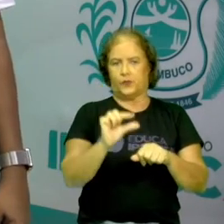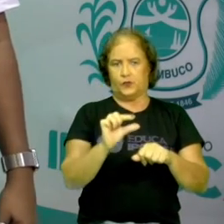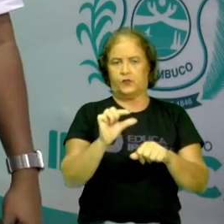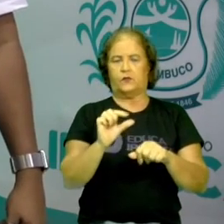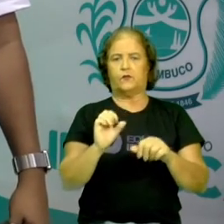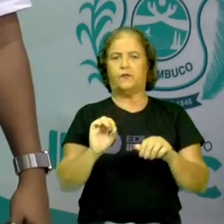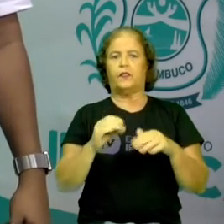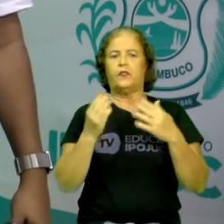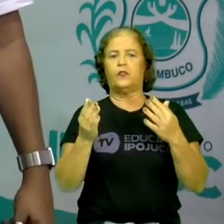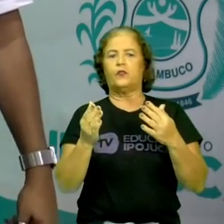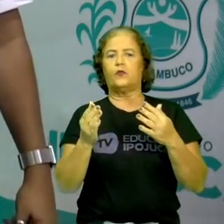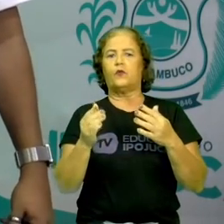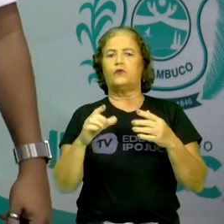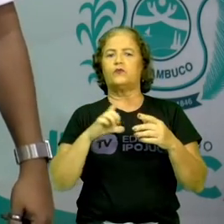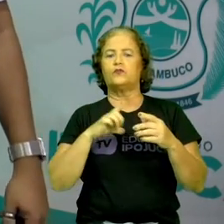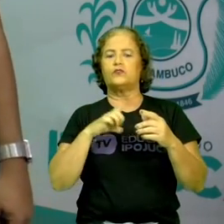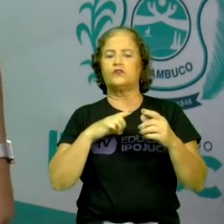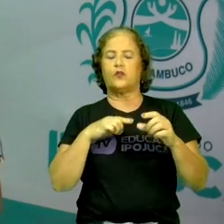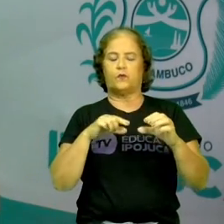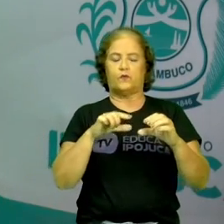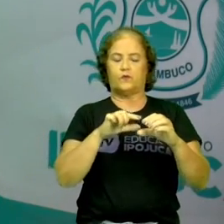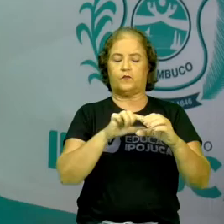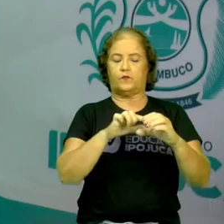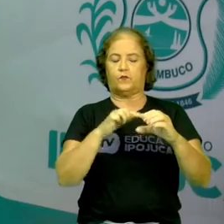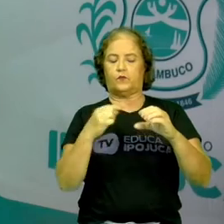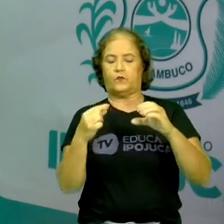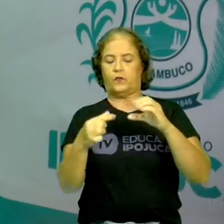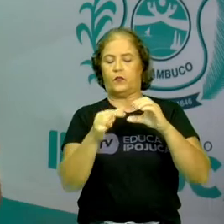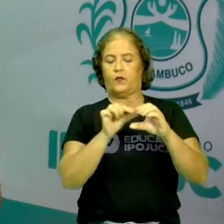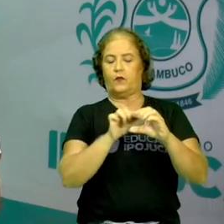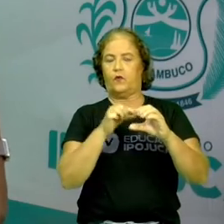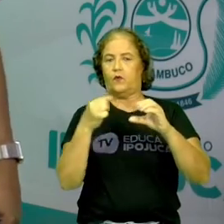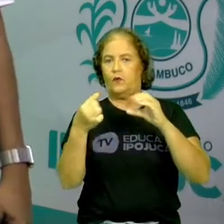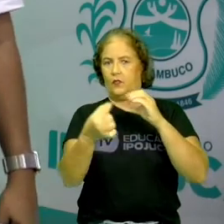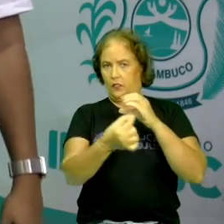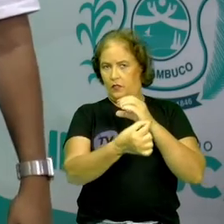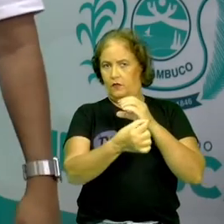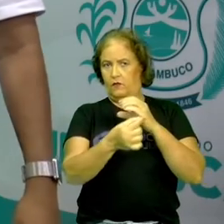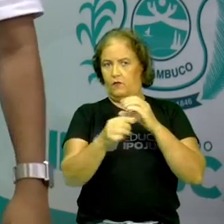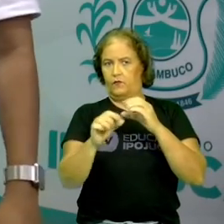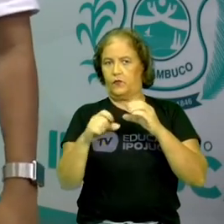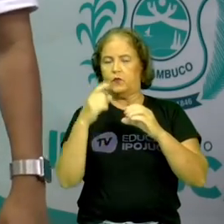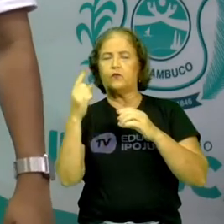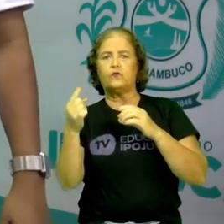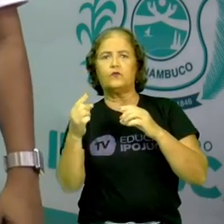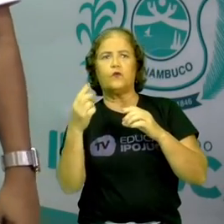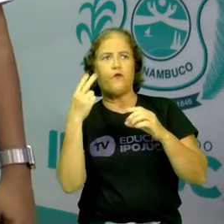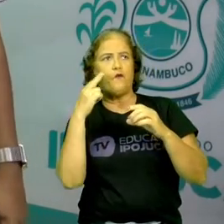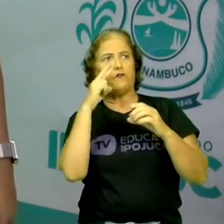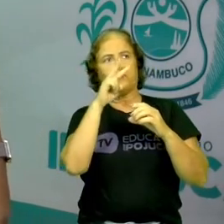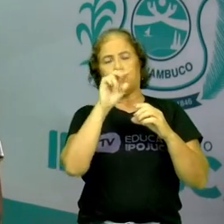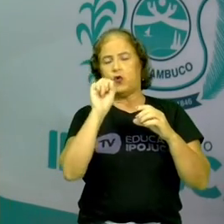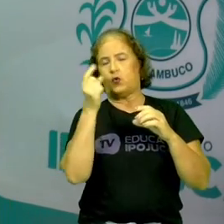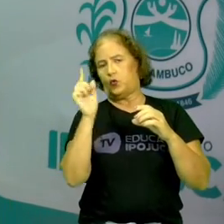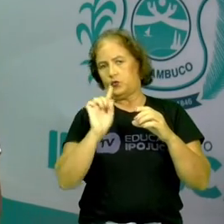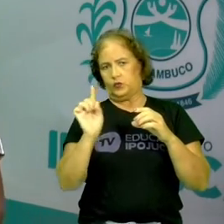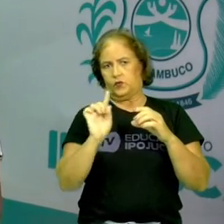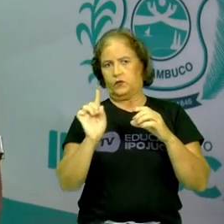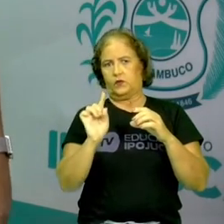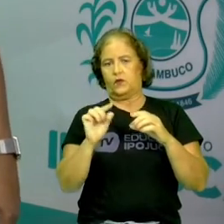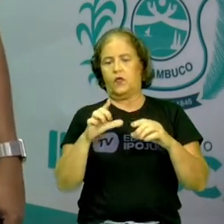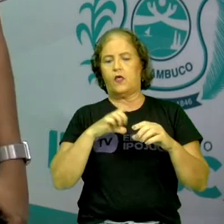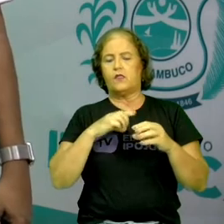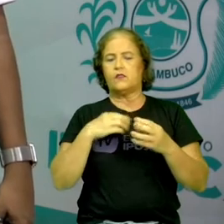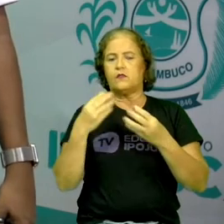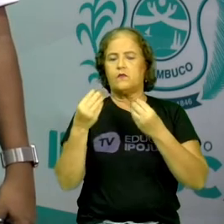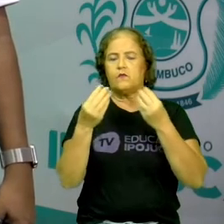rodeados por anéis. Alguns anéis mais visíveis do que outros. E eles possuem muitos